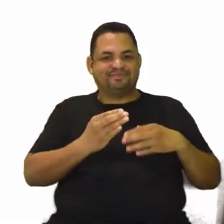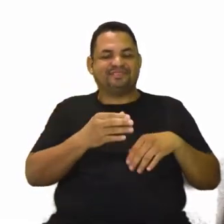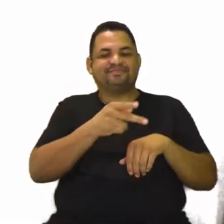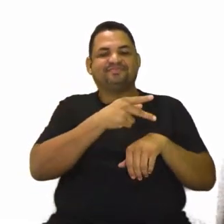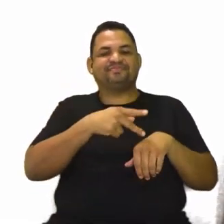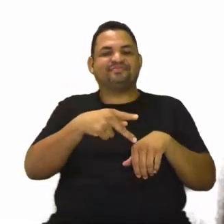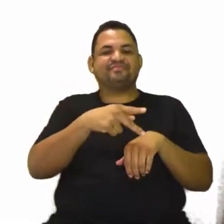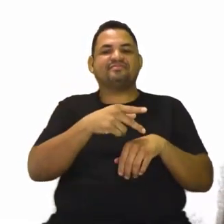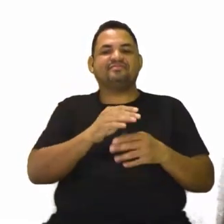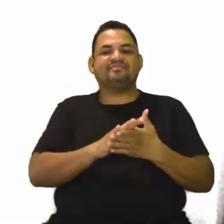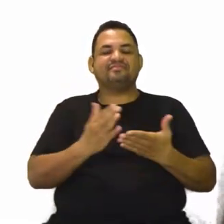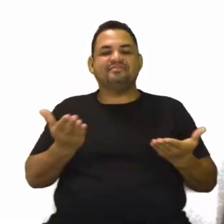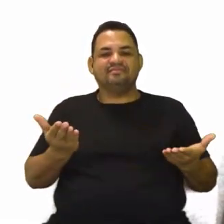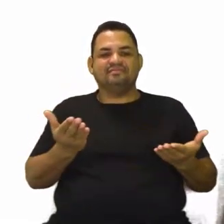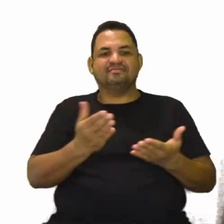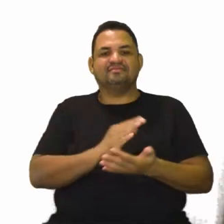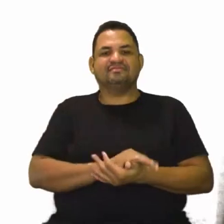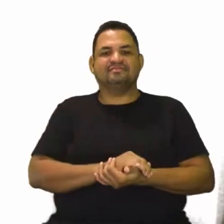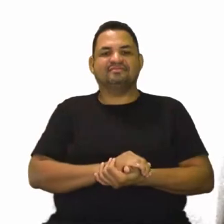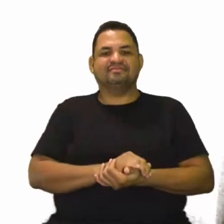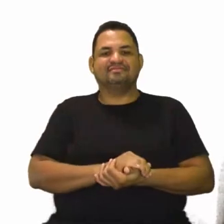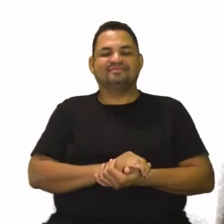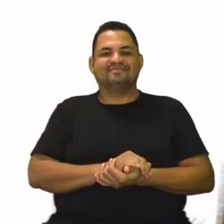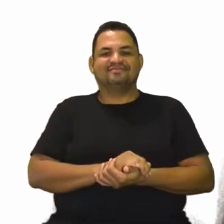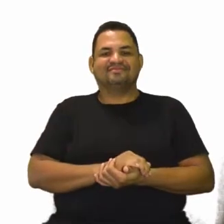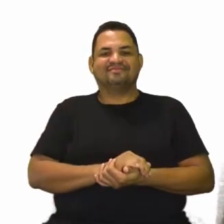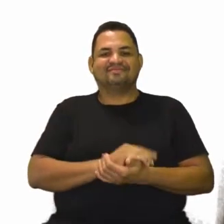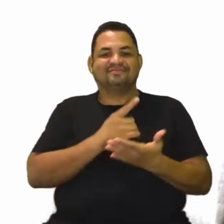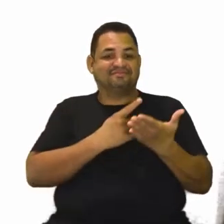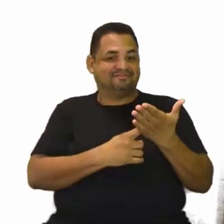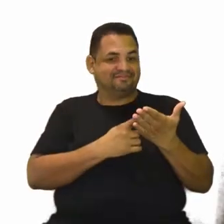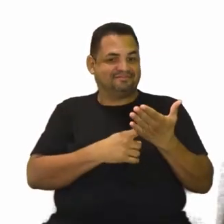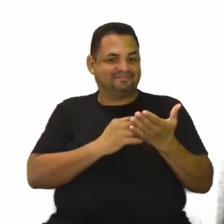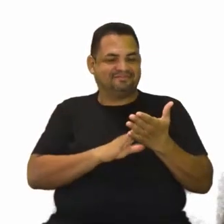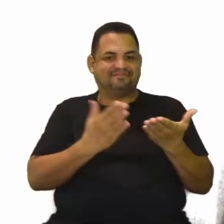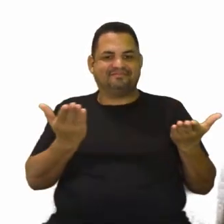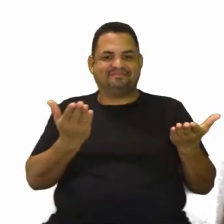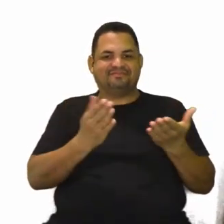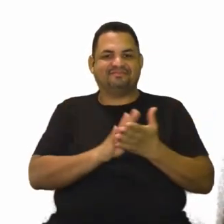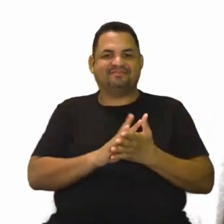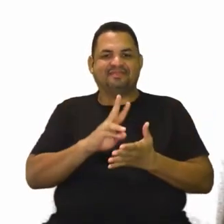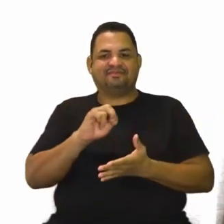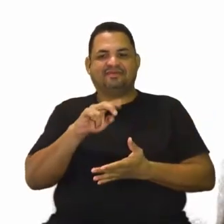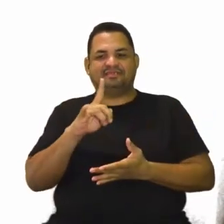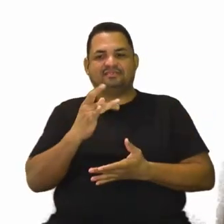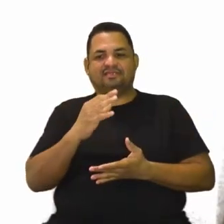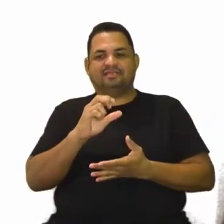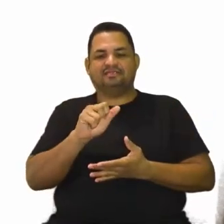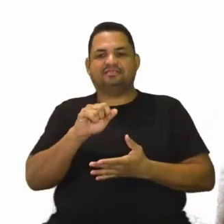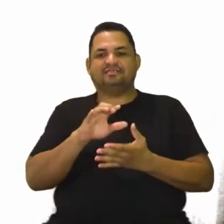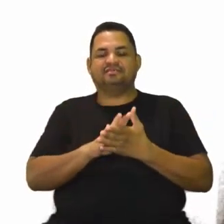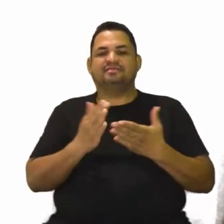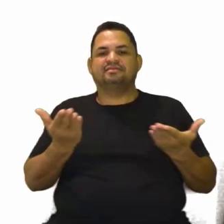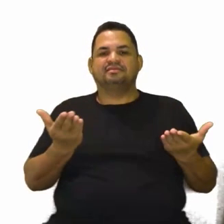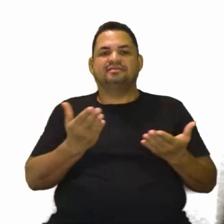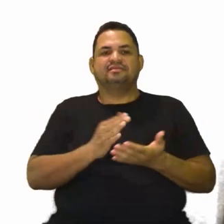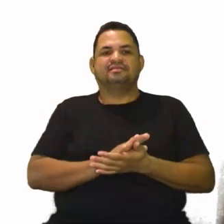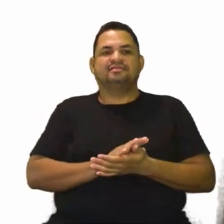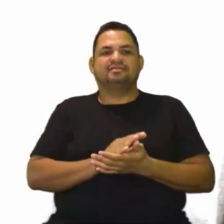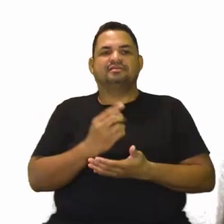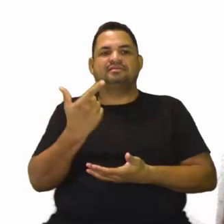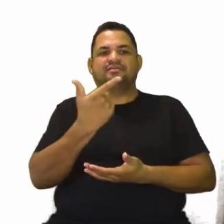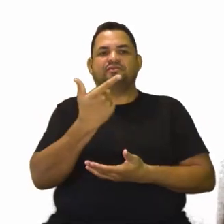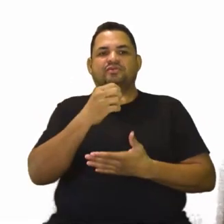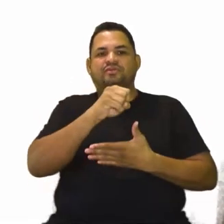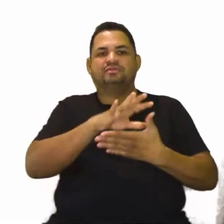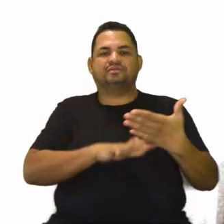momento, que vão liderar esses acordos tratados em Versalhes, lá no Palácio de Versalhes. Vamos para a